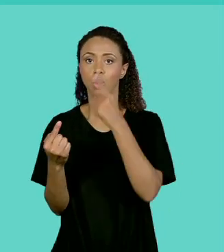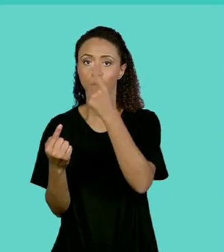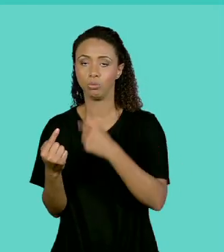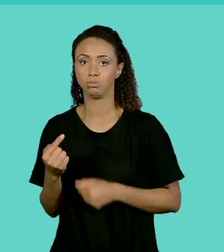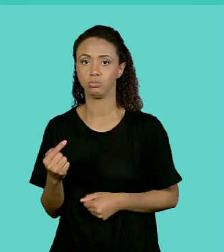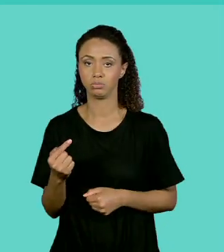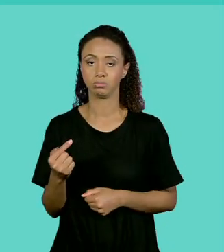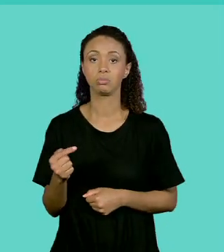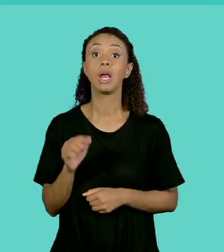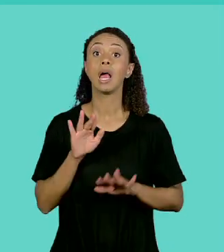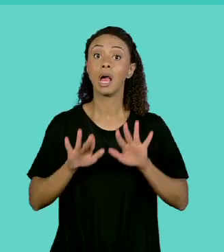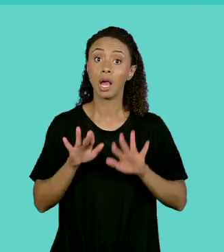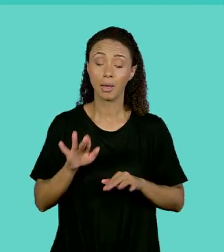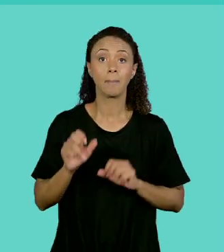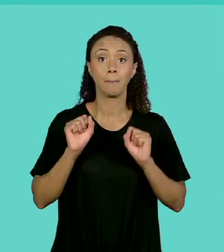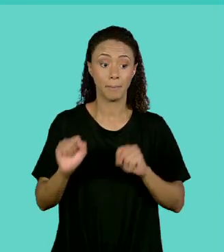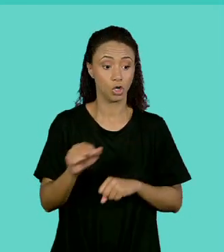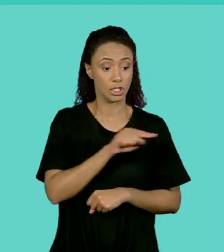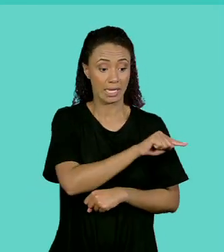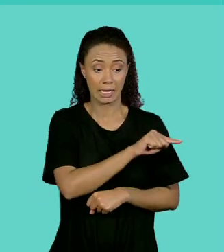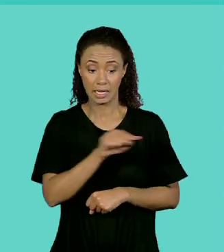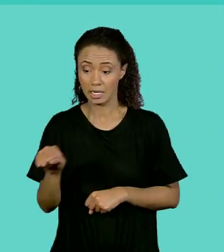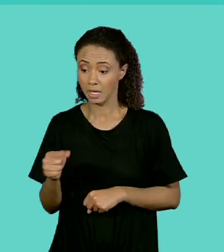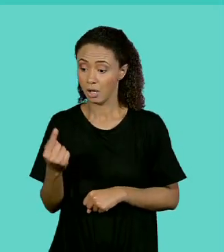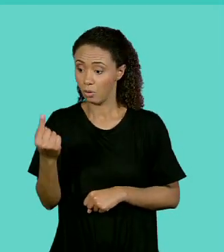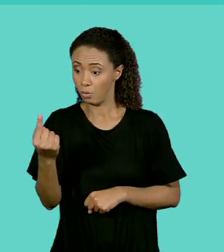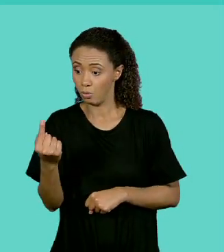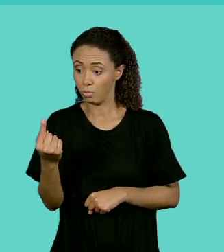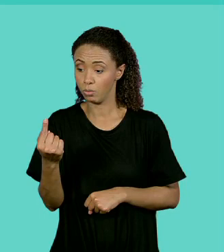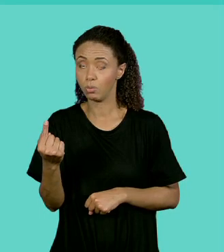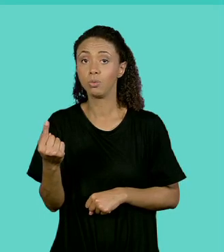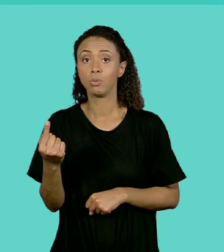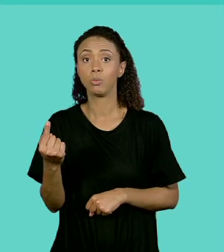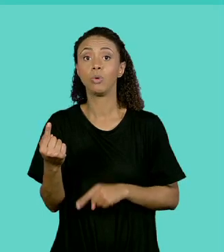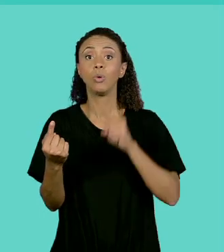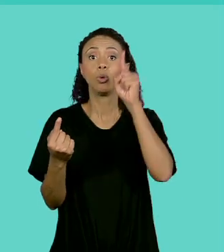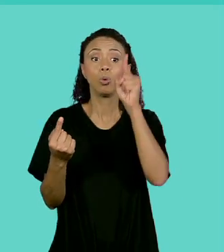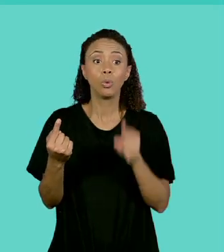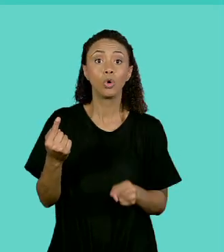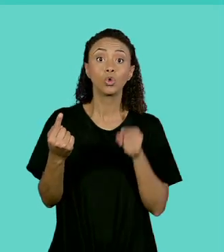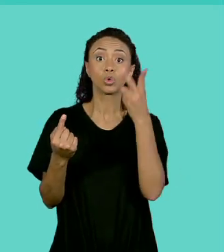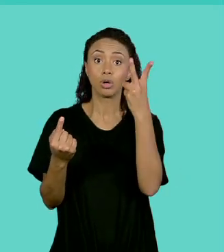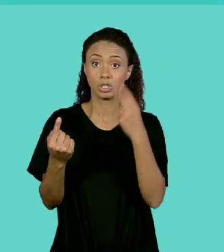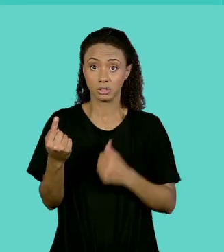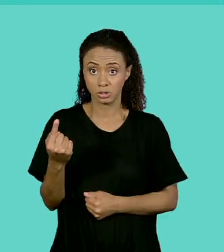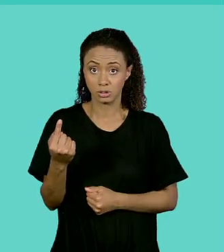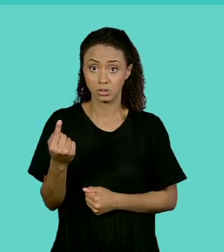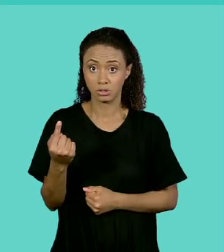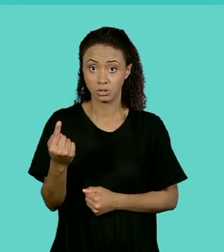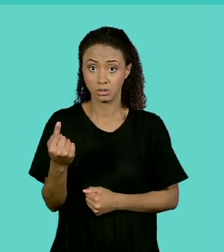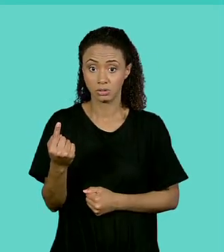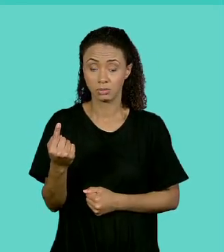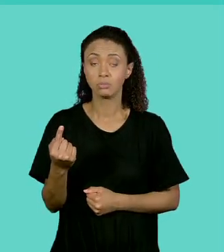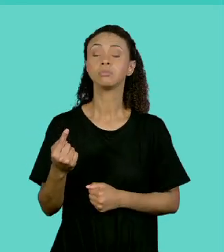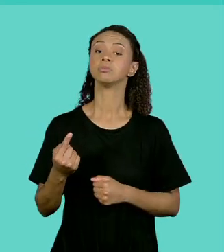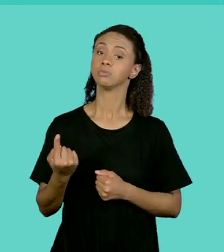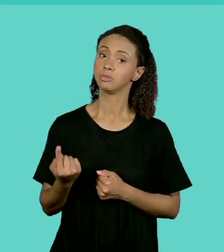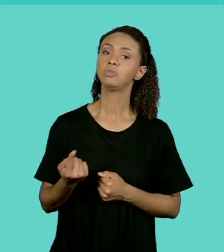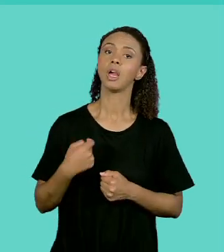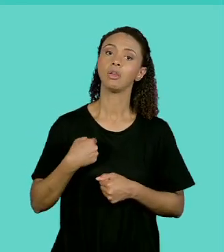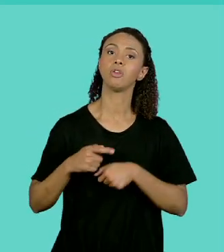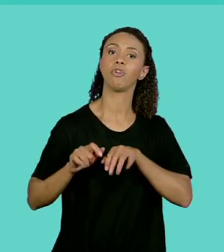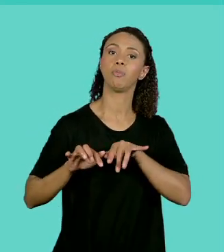novo. Ela vai ser coluna 1. Então eu vou ter 1, 1, 1, 2. Depois 2, 1 e 2, 2. E vamos escrever